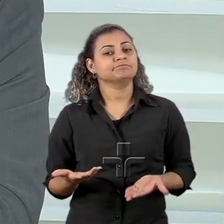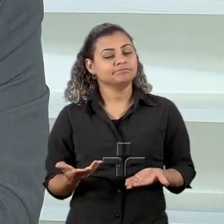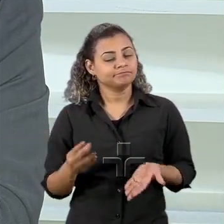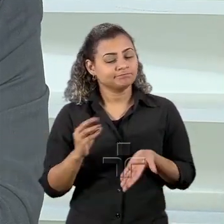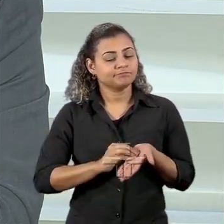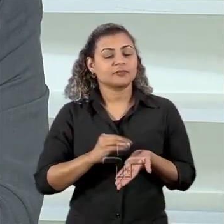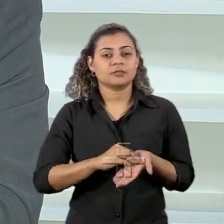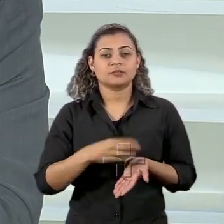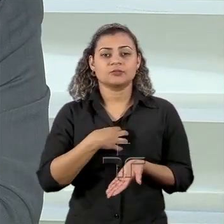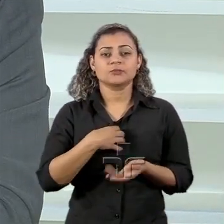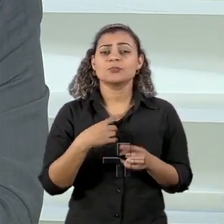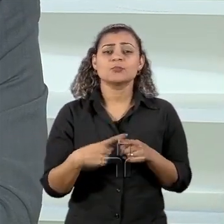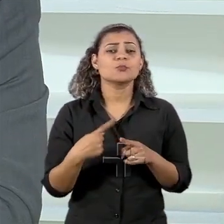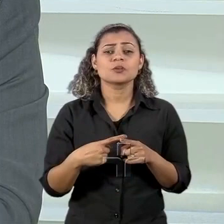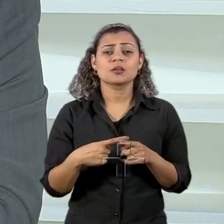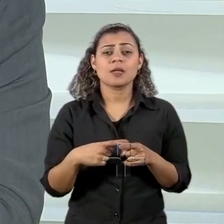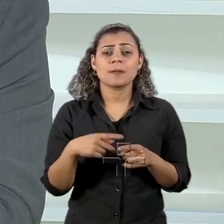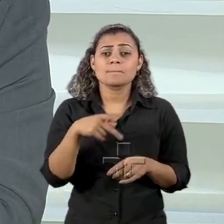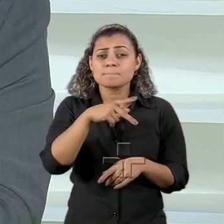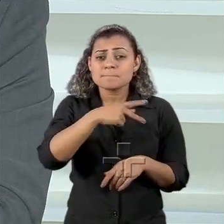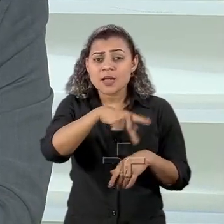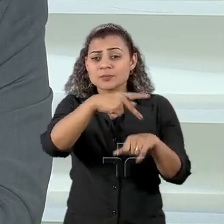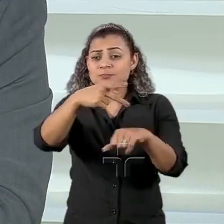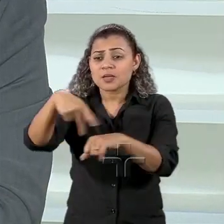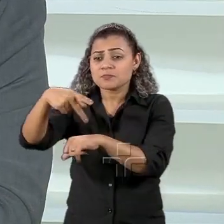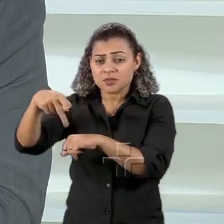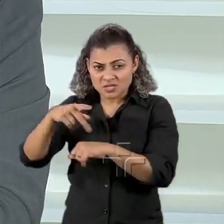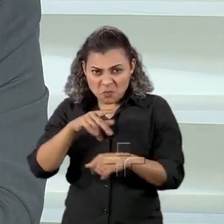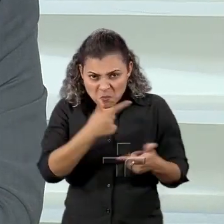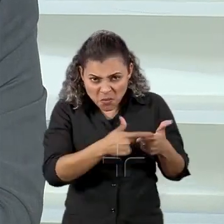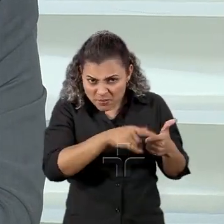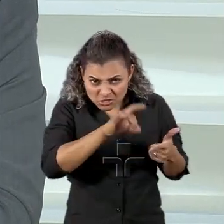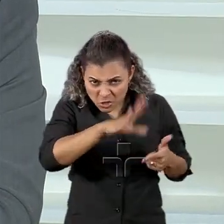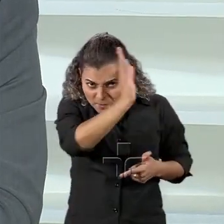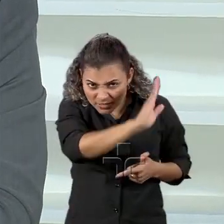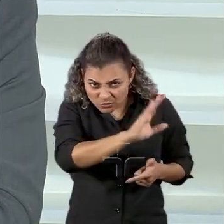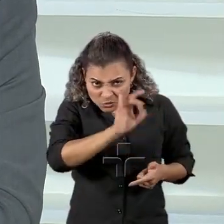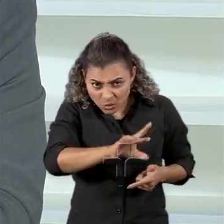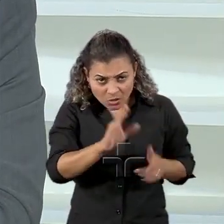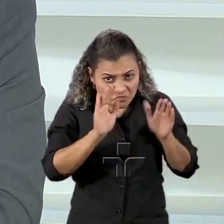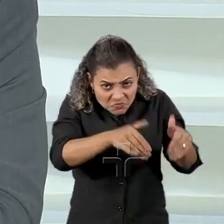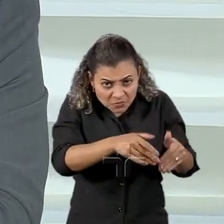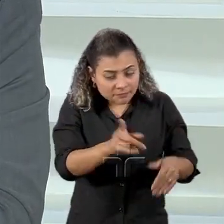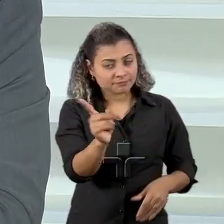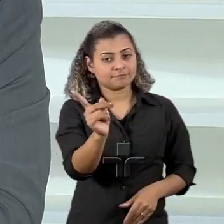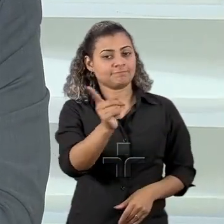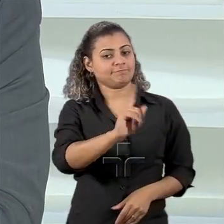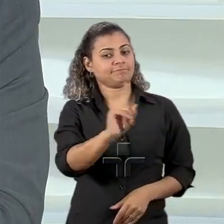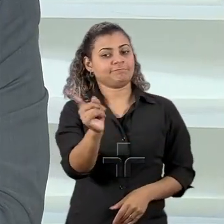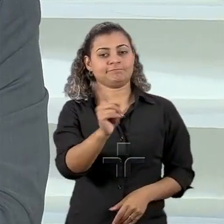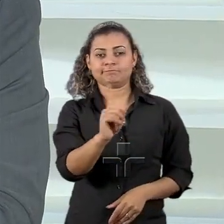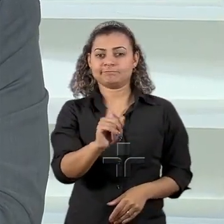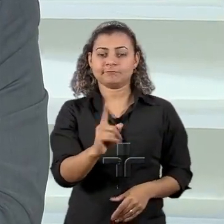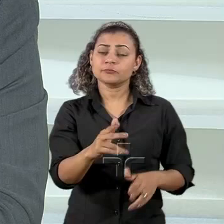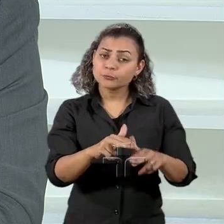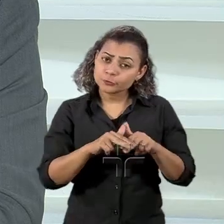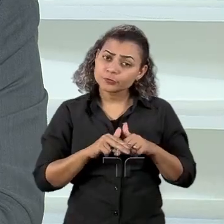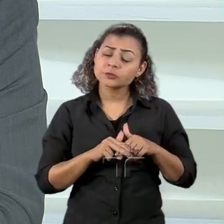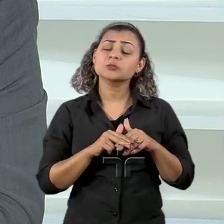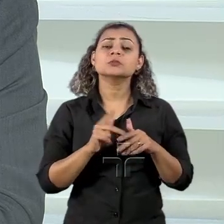de uma consertação de países que é um problema não é só do Brasil o problema obrigatório não é específico o Brasil então nessas horas